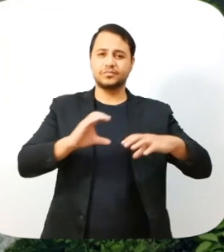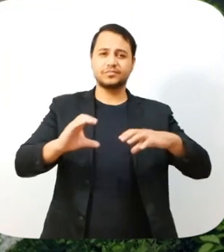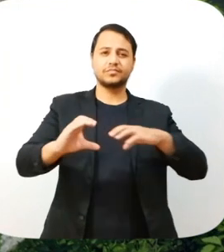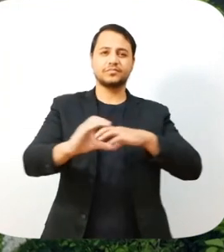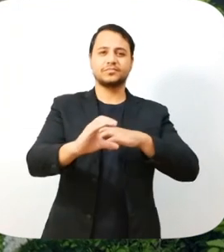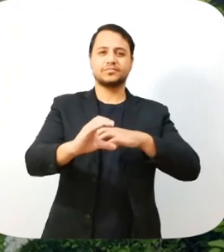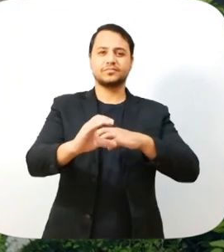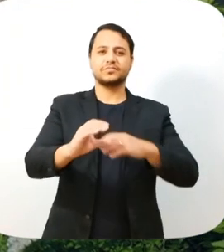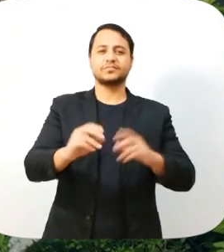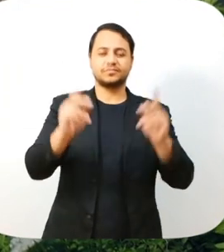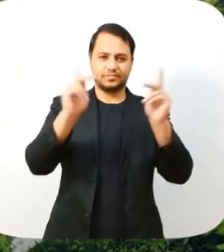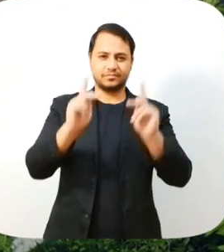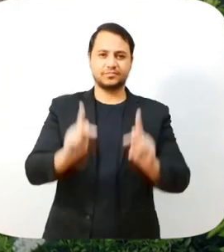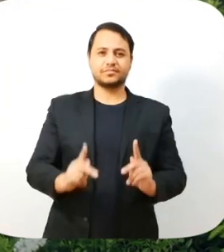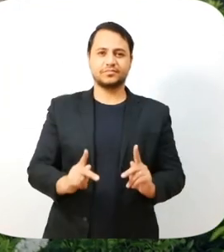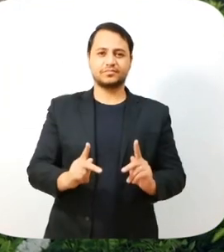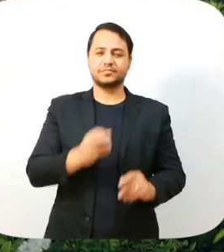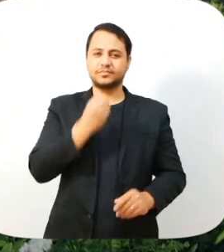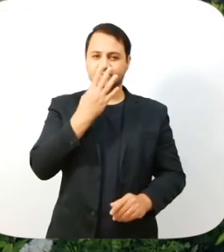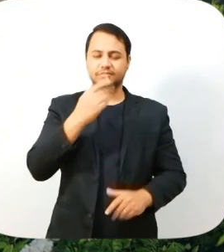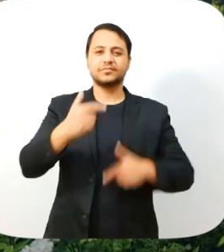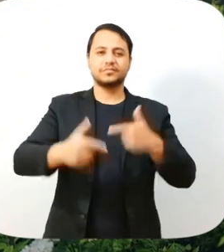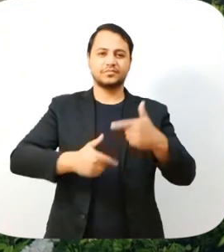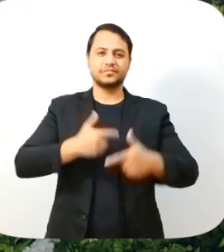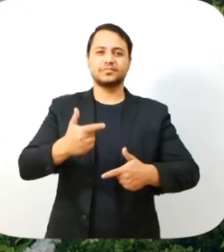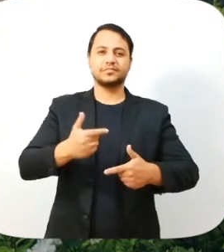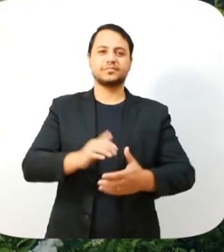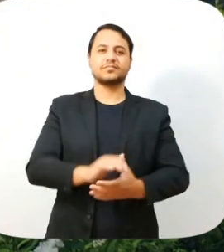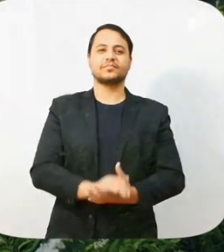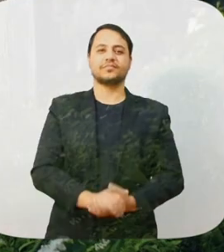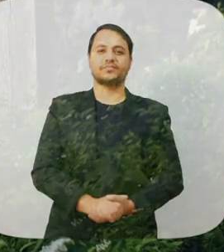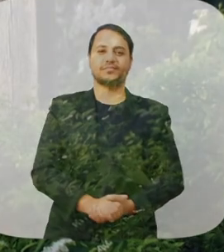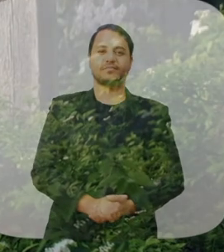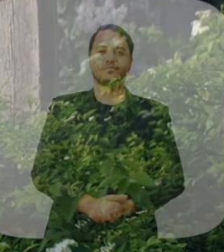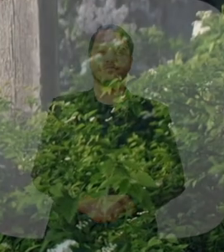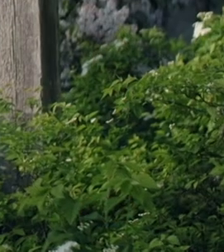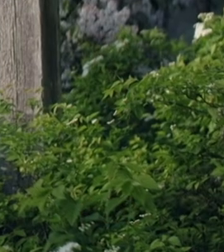Rede Selina Alta, emissoras a serviço da paz e do bem.